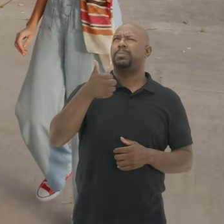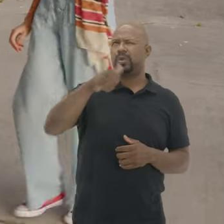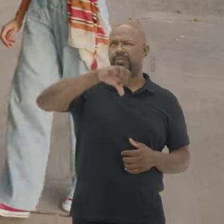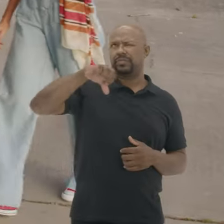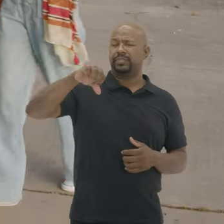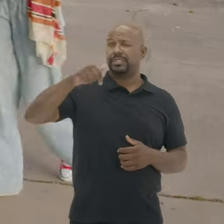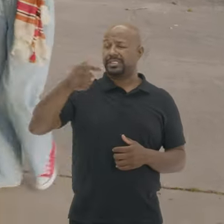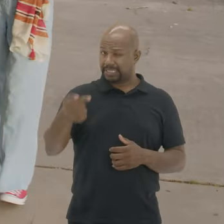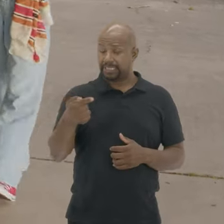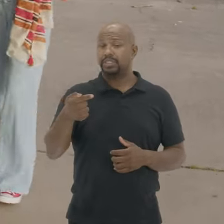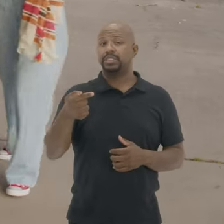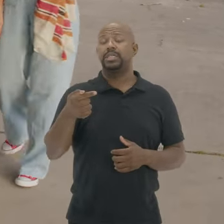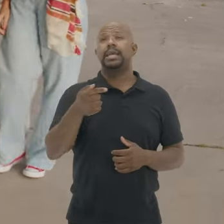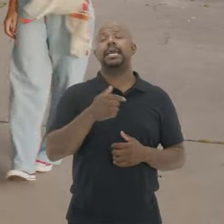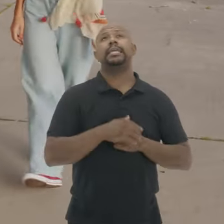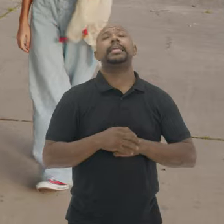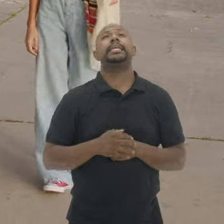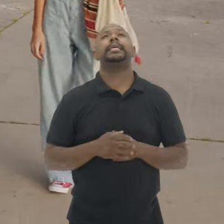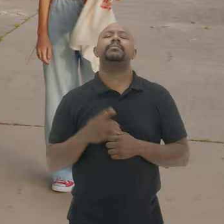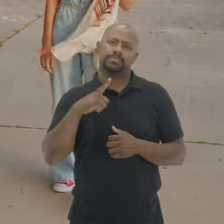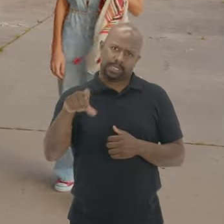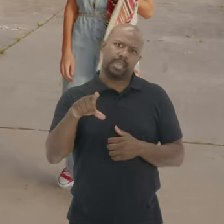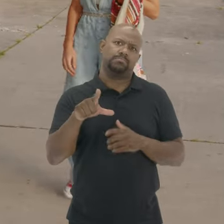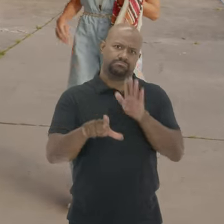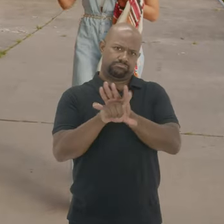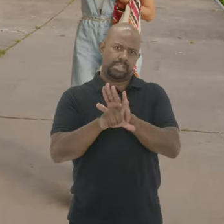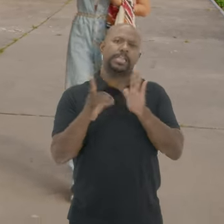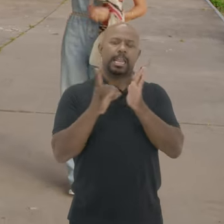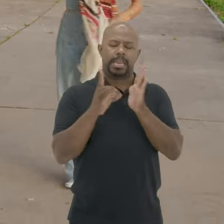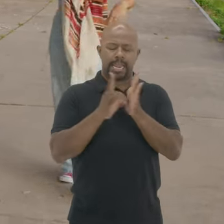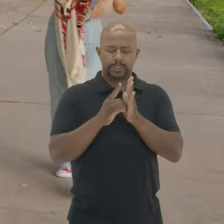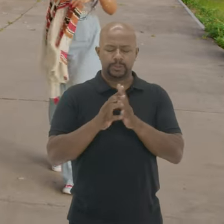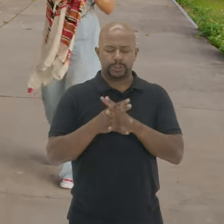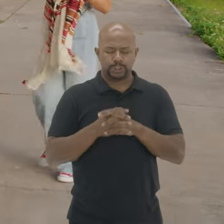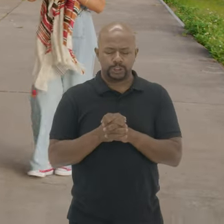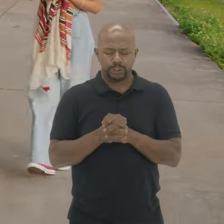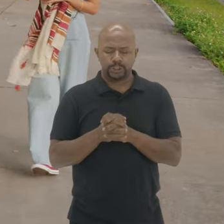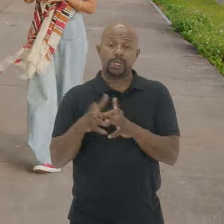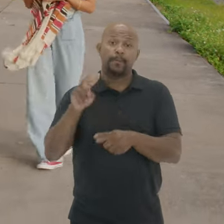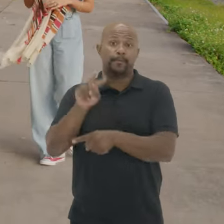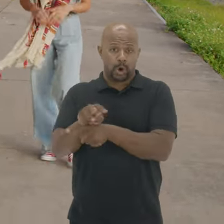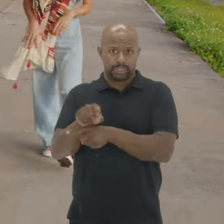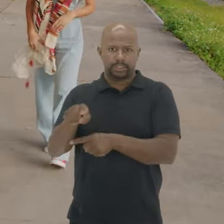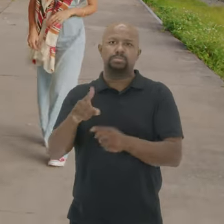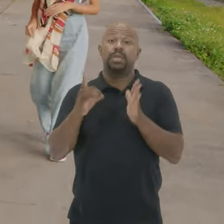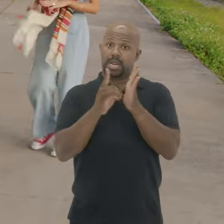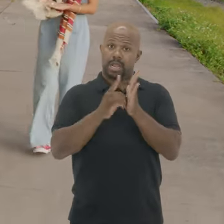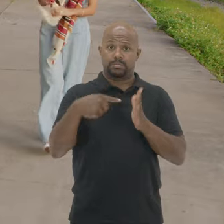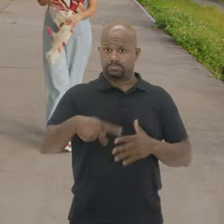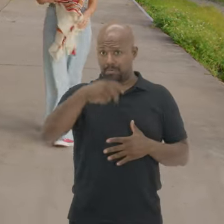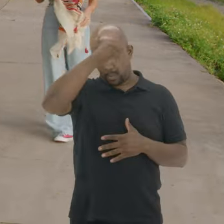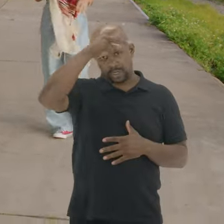97 Em 1997 É que tem um decreto De proteção Um